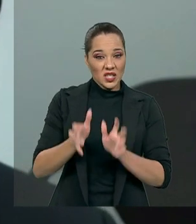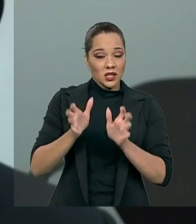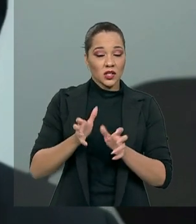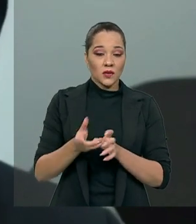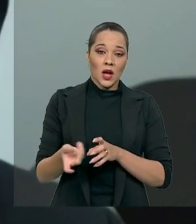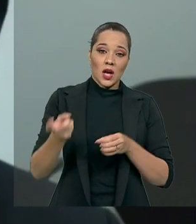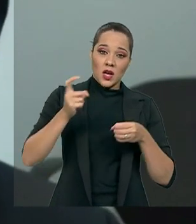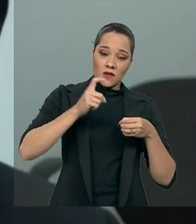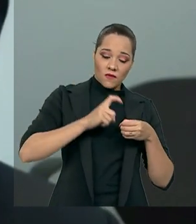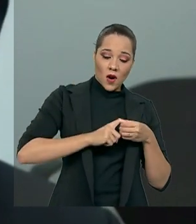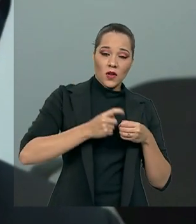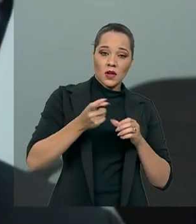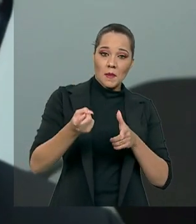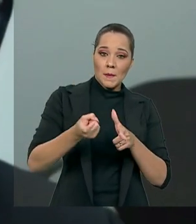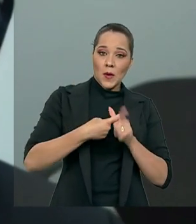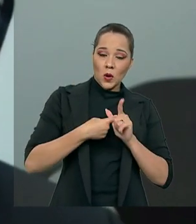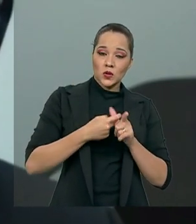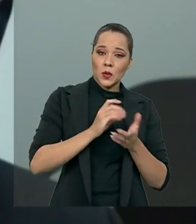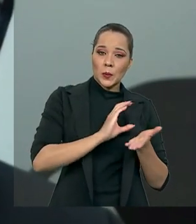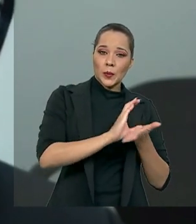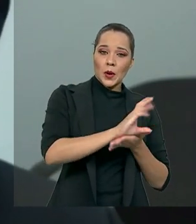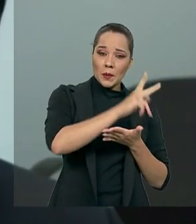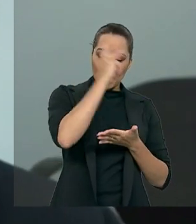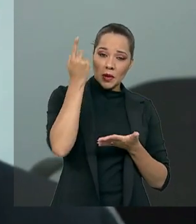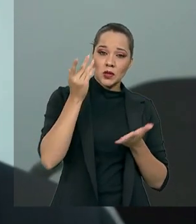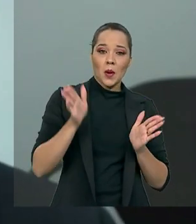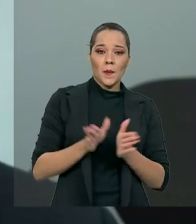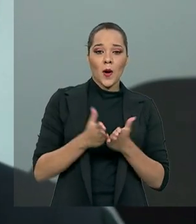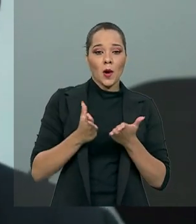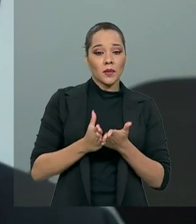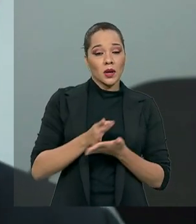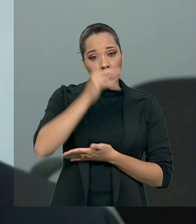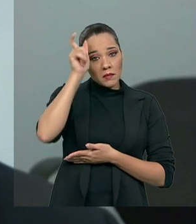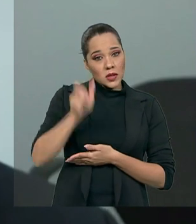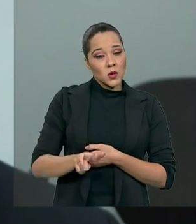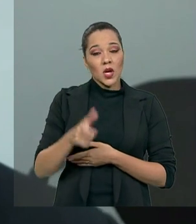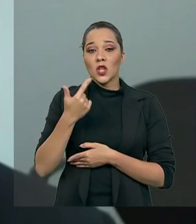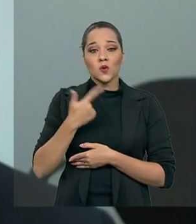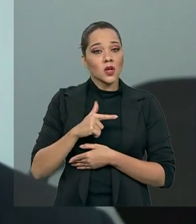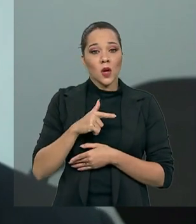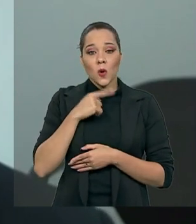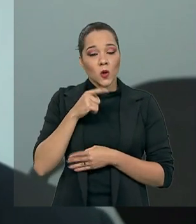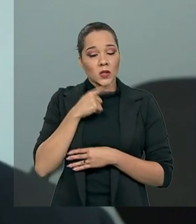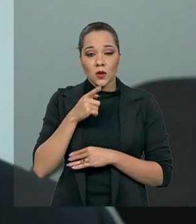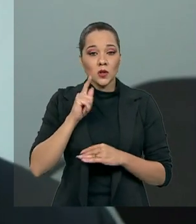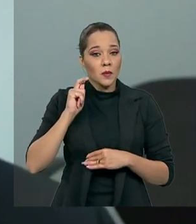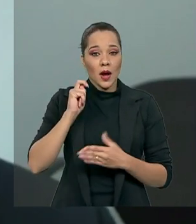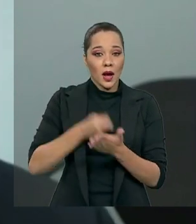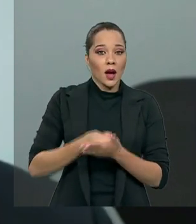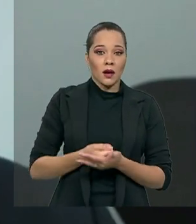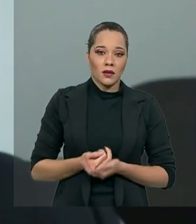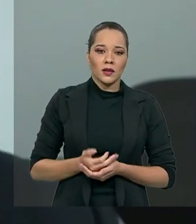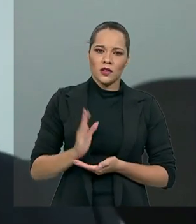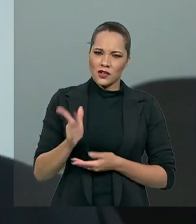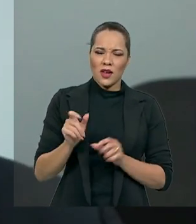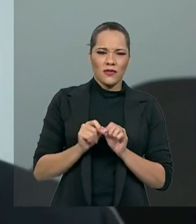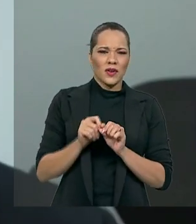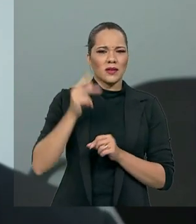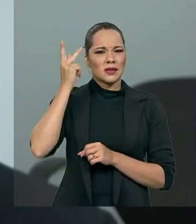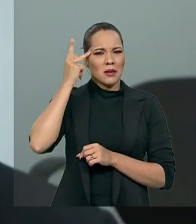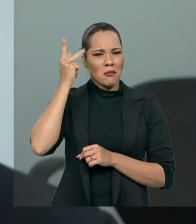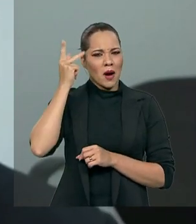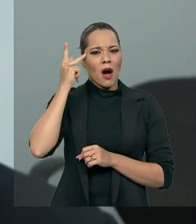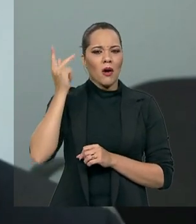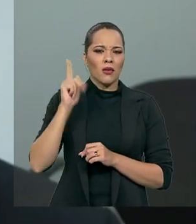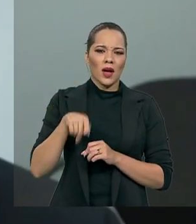devolva o tributo para as pessoas pobres, para quem realmente não tem condição de pagar o tributo. Isso já é feito. Em São Paulo, o